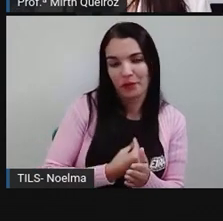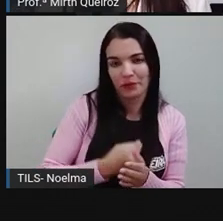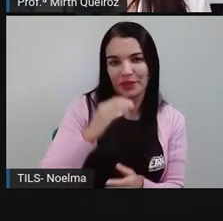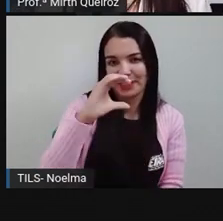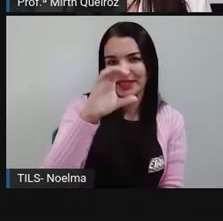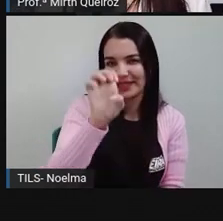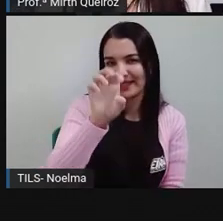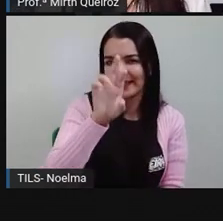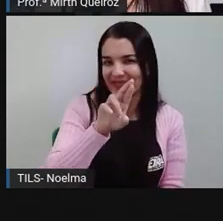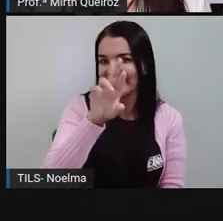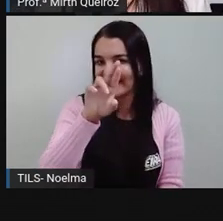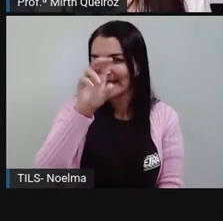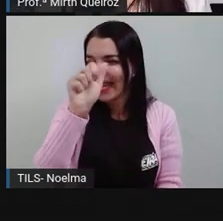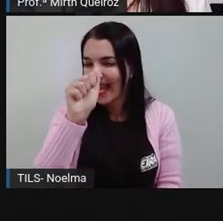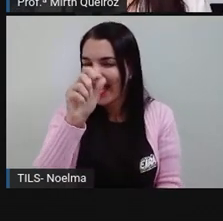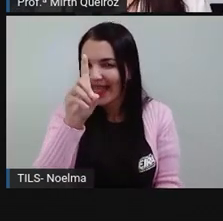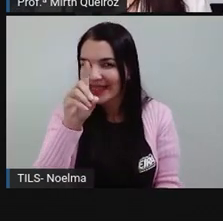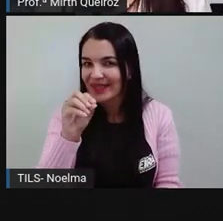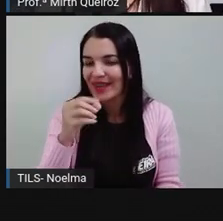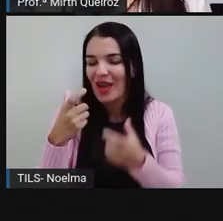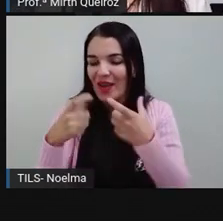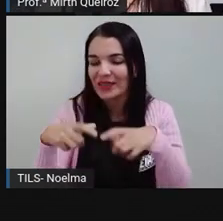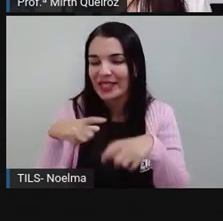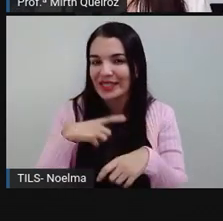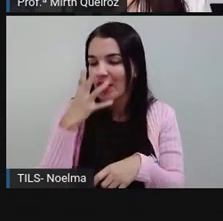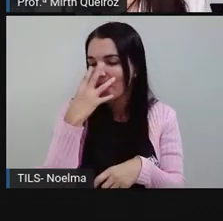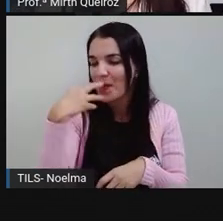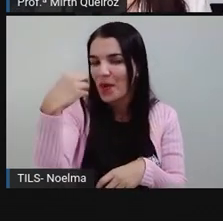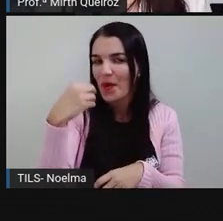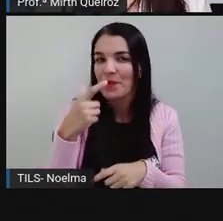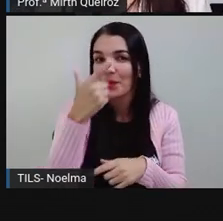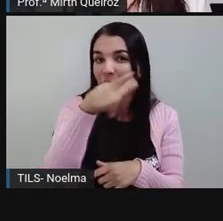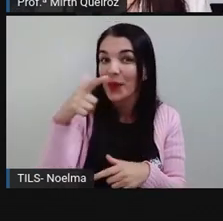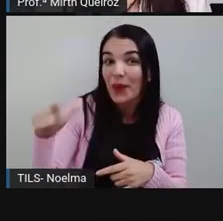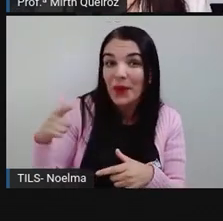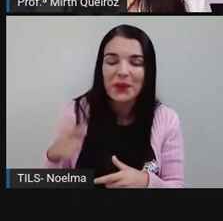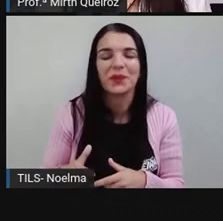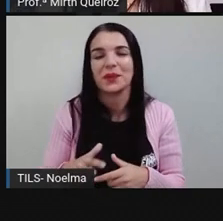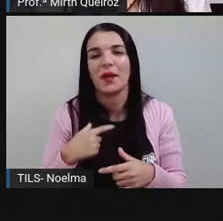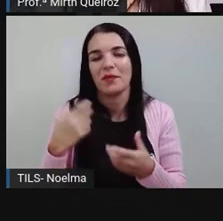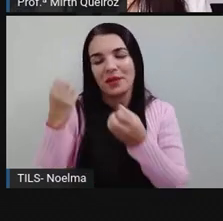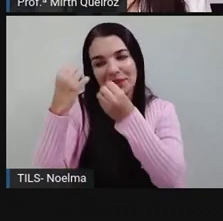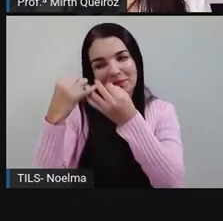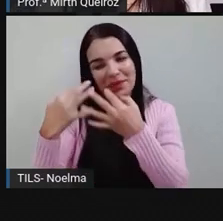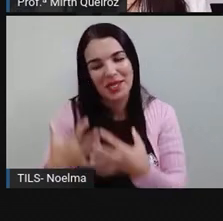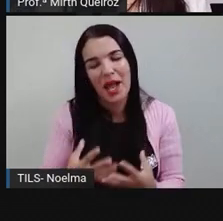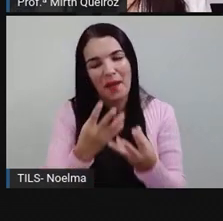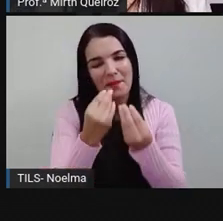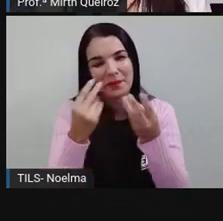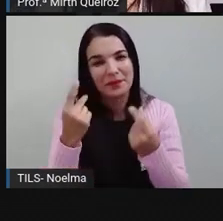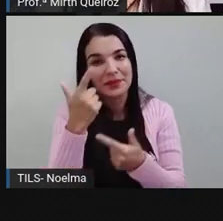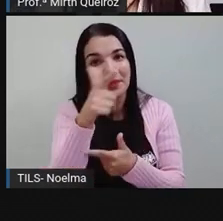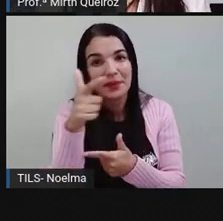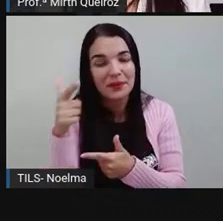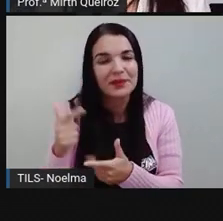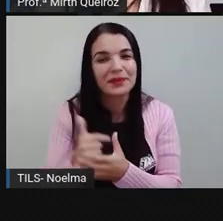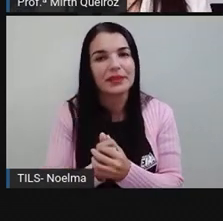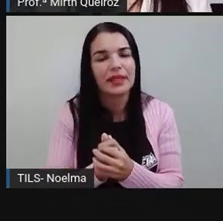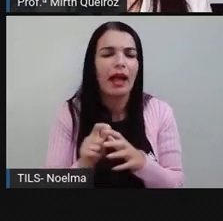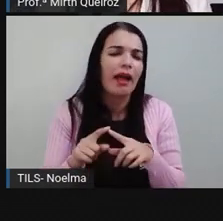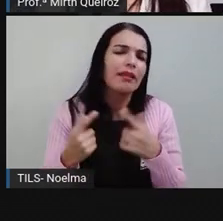Onde vive um outro lobo, o lobo Guará. Então, se prepare, pois vou contar muita coisa por aqui.